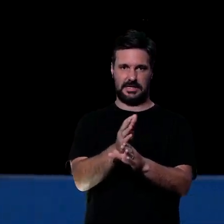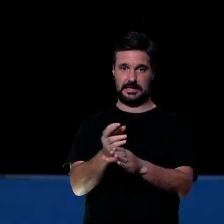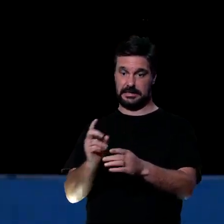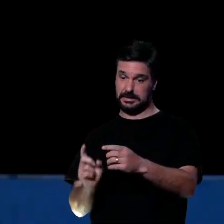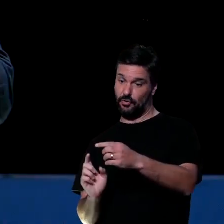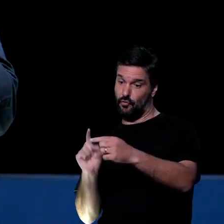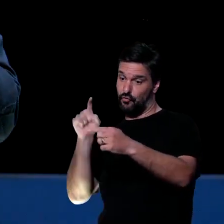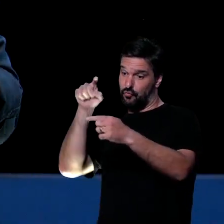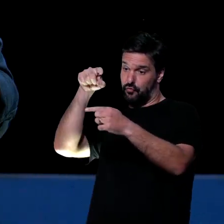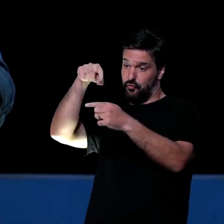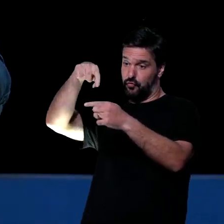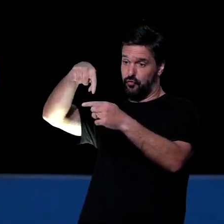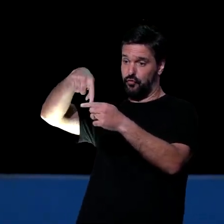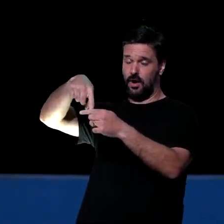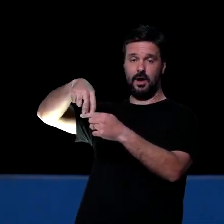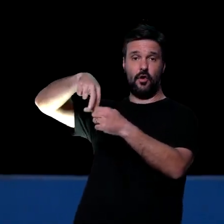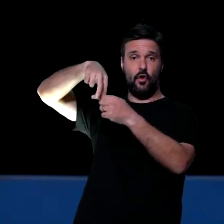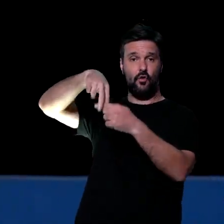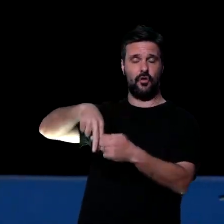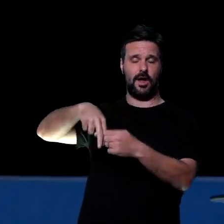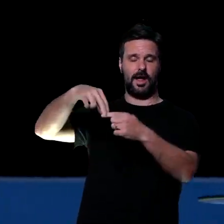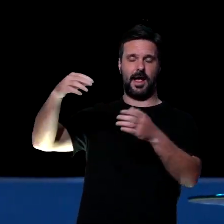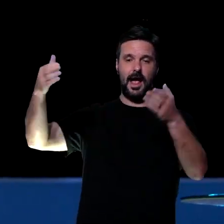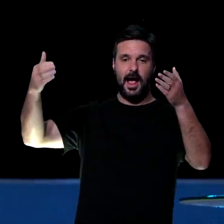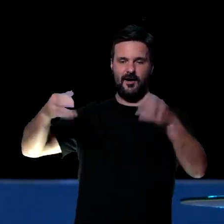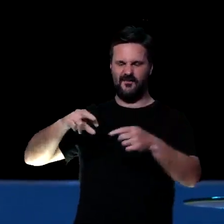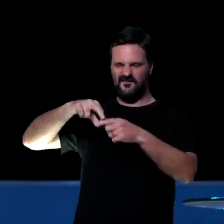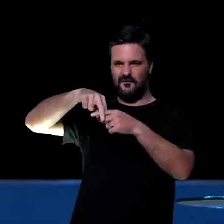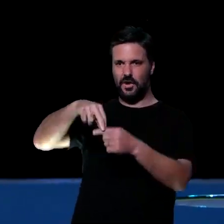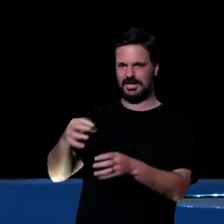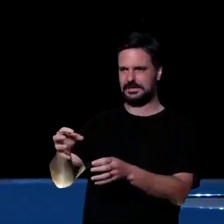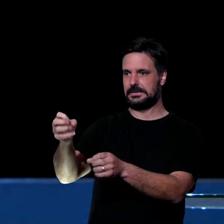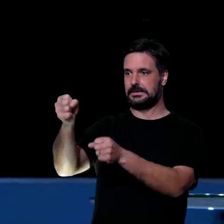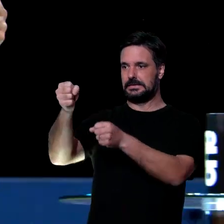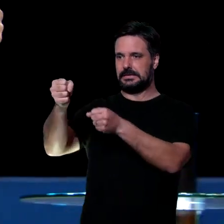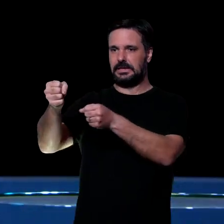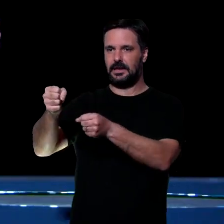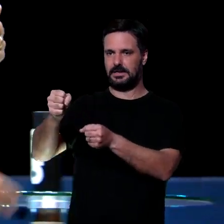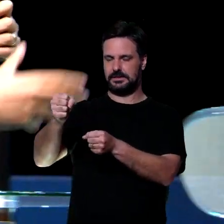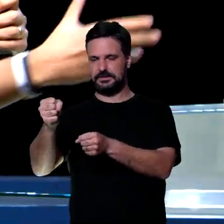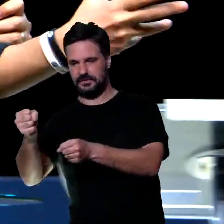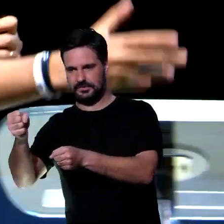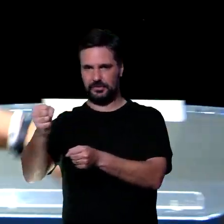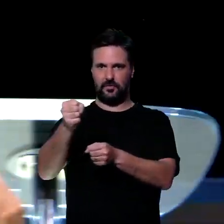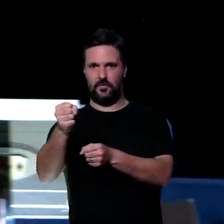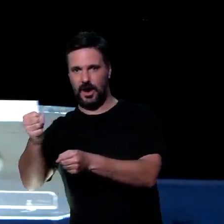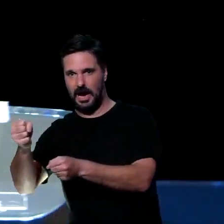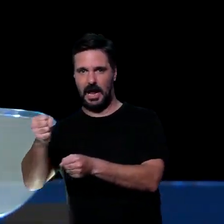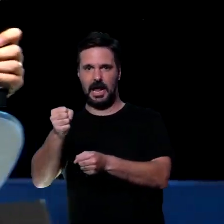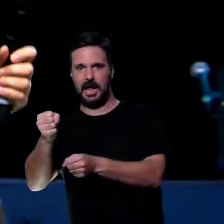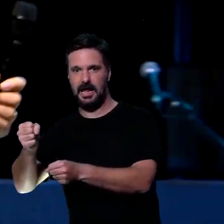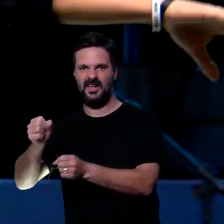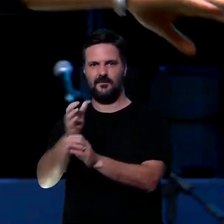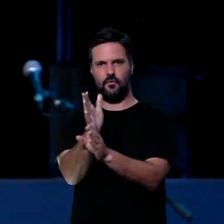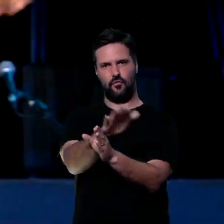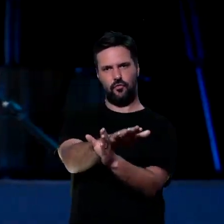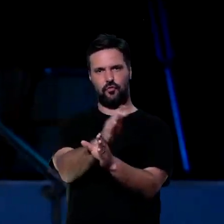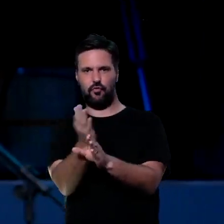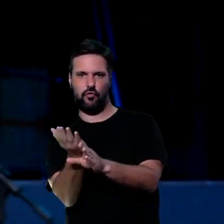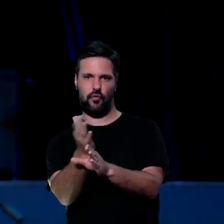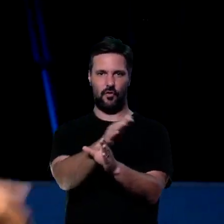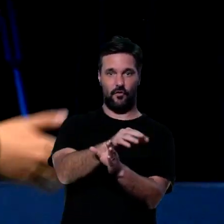pelo meio da cerca, e a gente pegava, se apoiava ali no palanque do banhado, e ele não dava sustentação, né? Às vezes ele